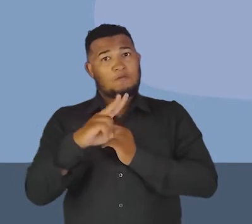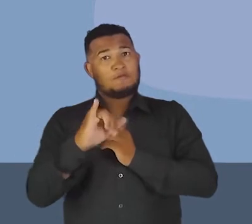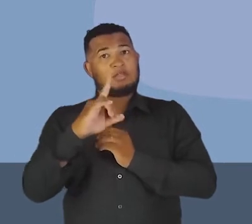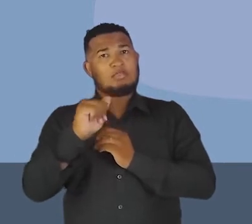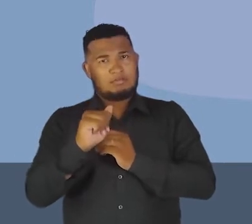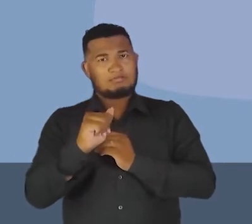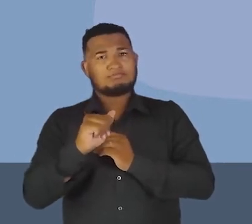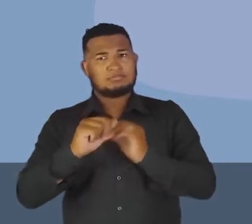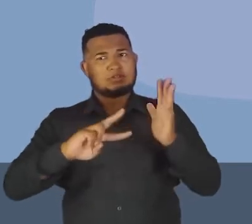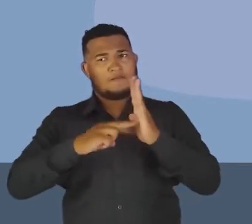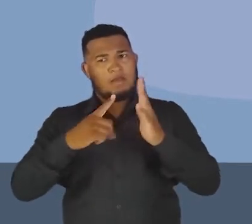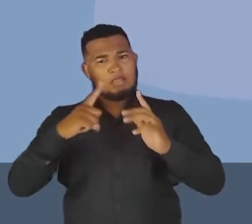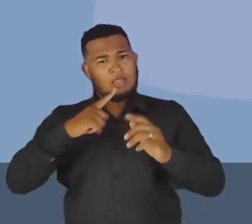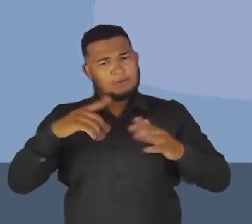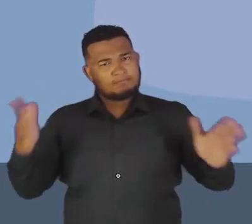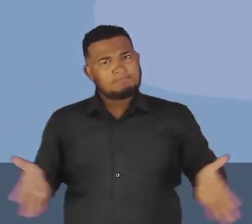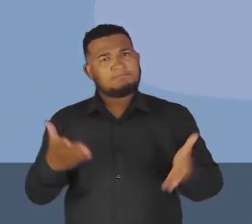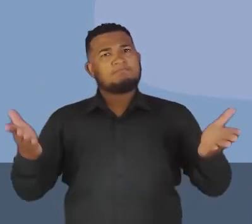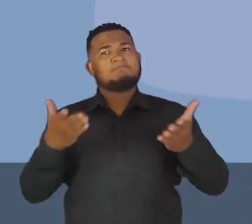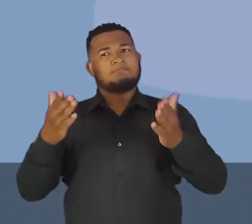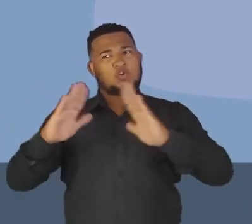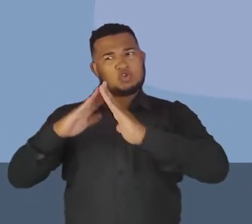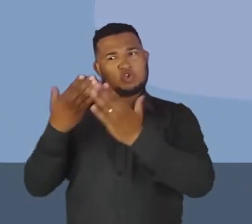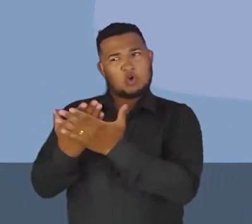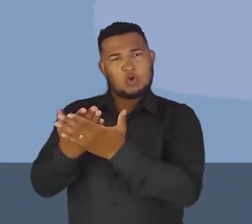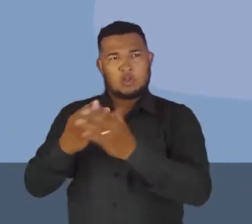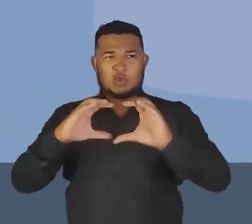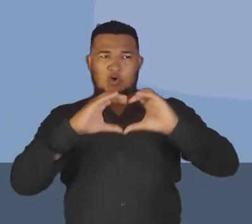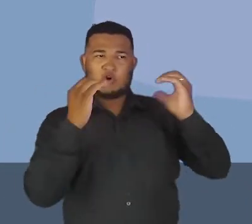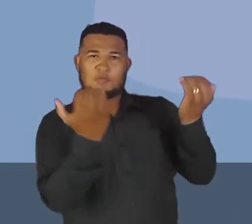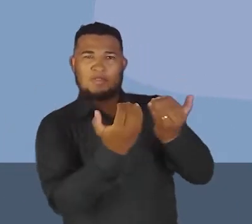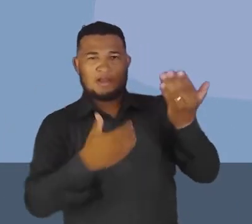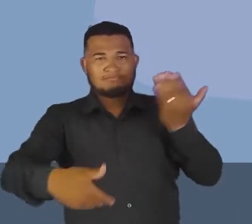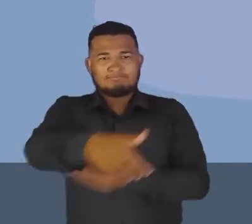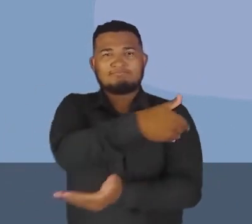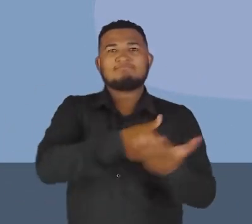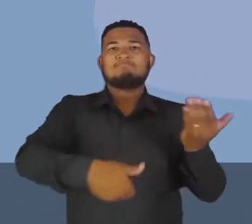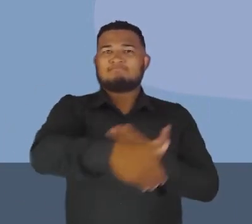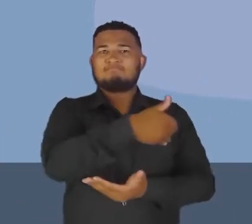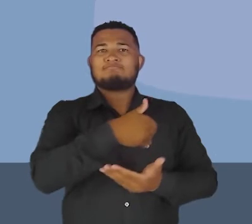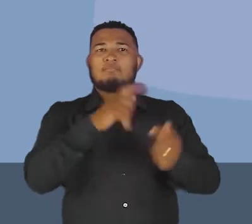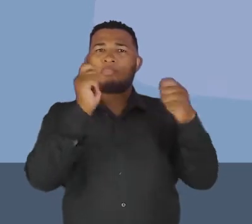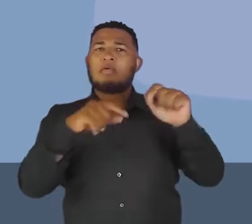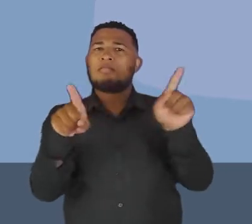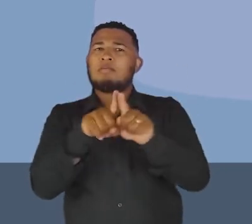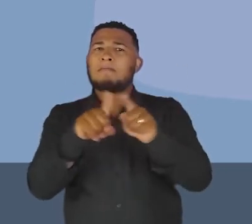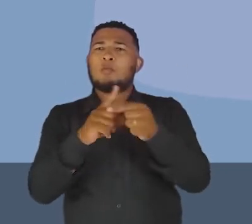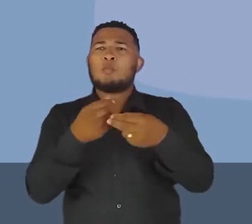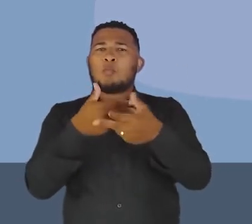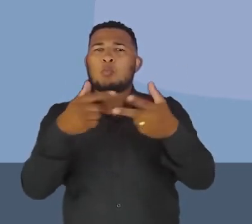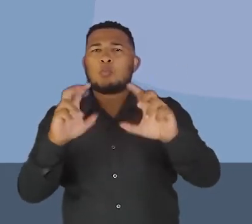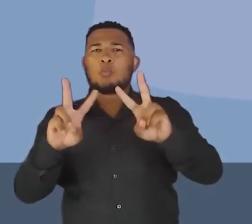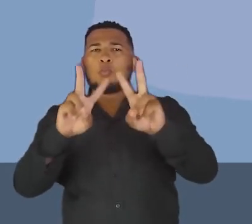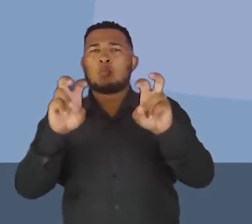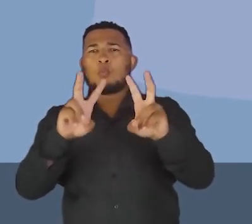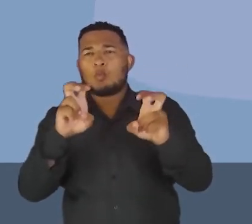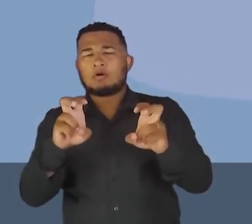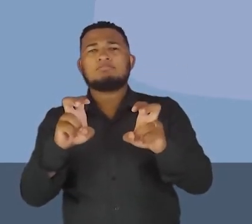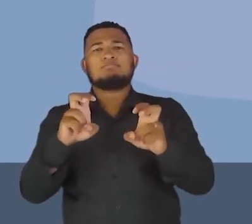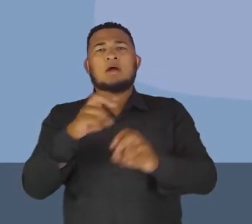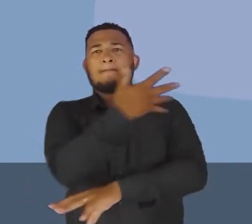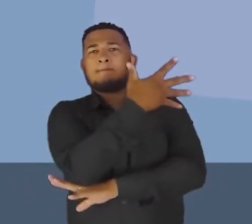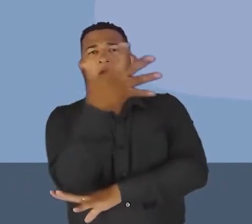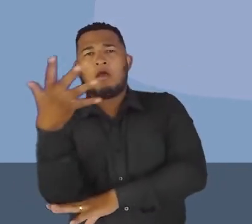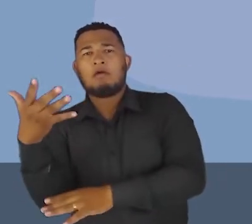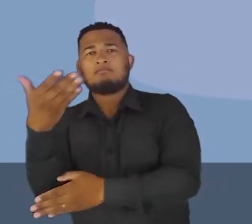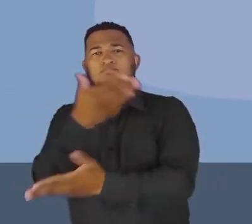vem para promover o intercâmbio entre escola e comunidade, né? E focalizar as questões socioambientais indicadas, então,